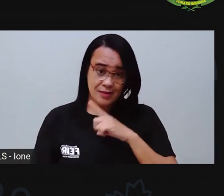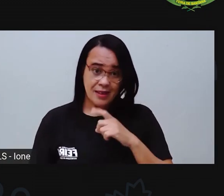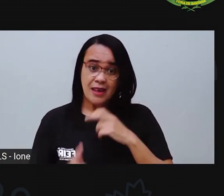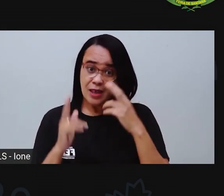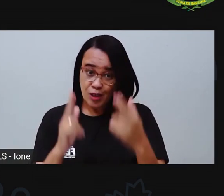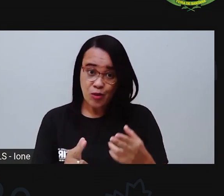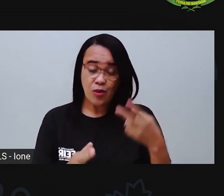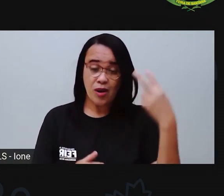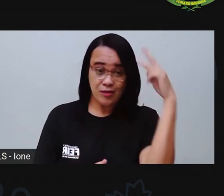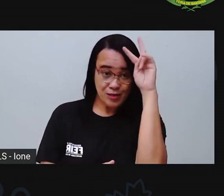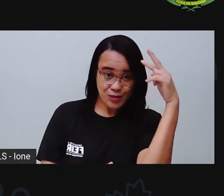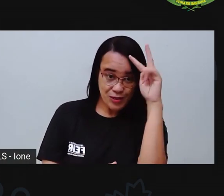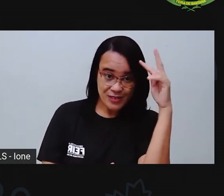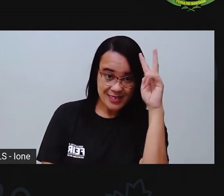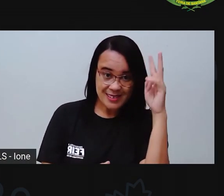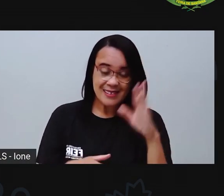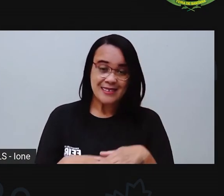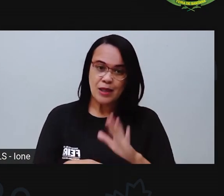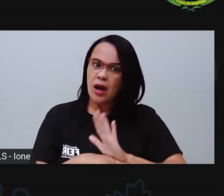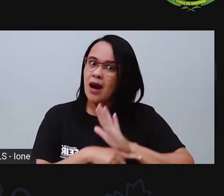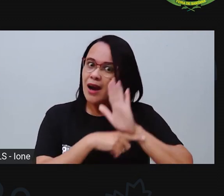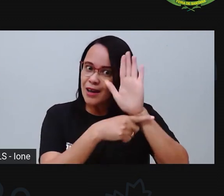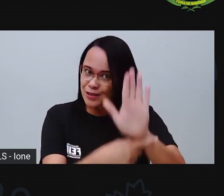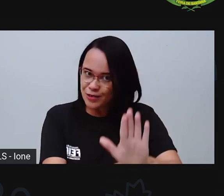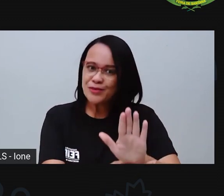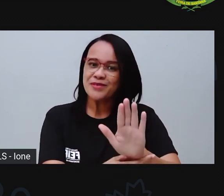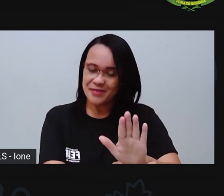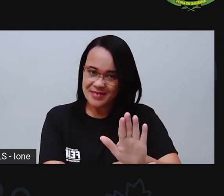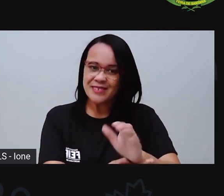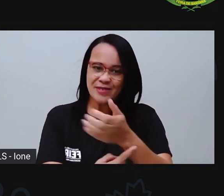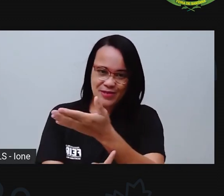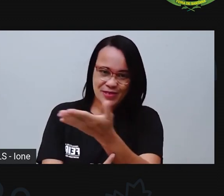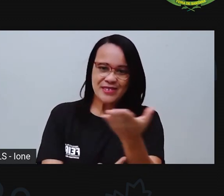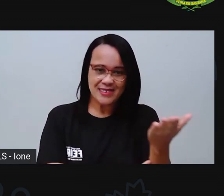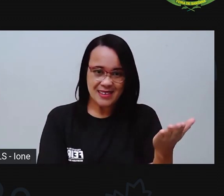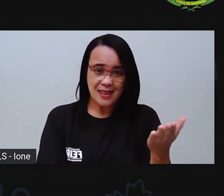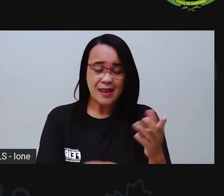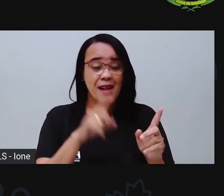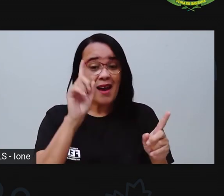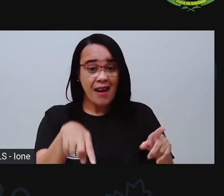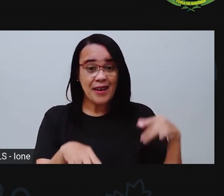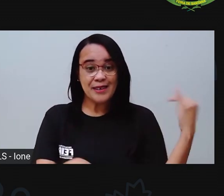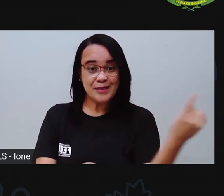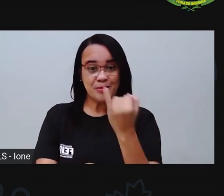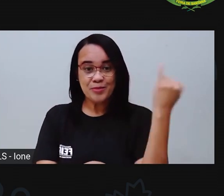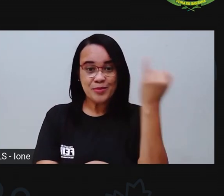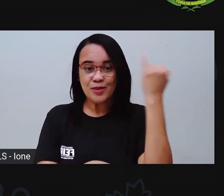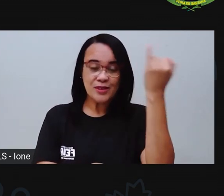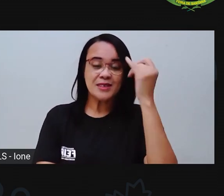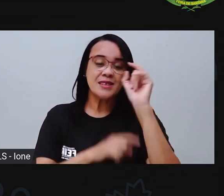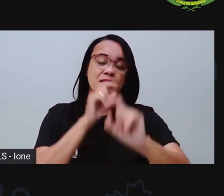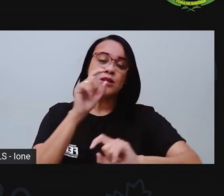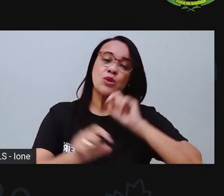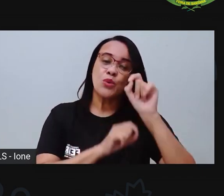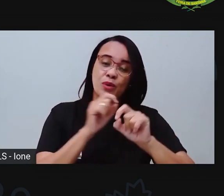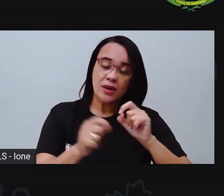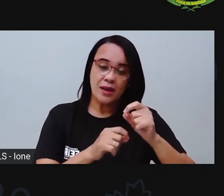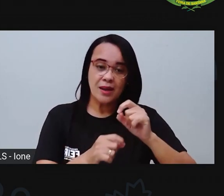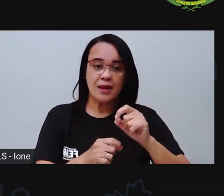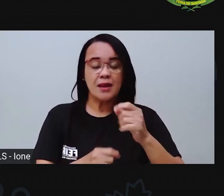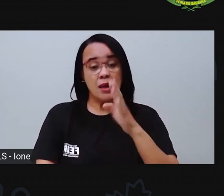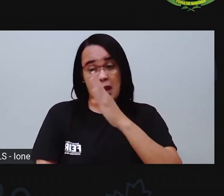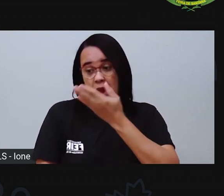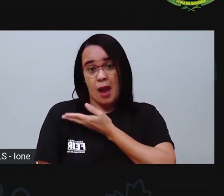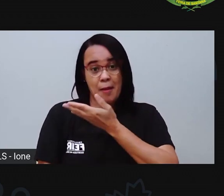a vencer as dificuldades, como é? É tão importante, né? A pró tem vários amigos também que ajudam bastante